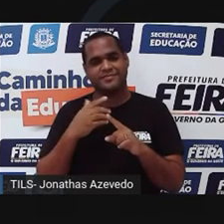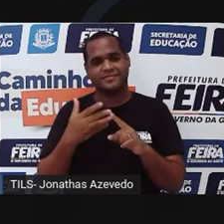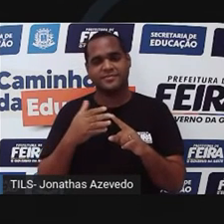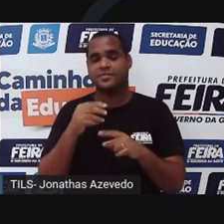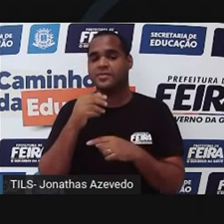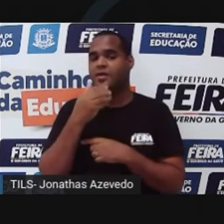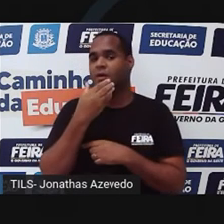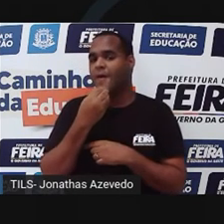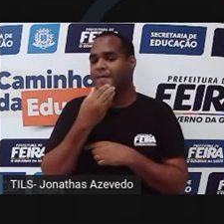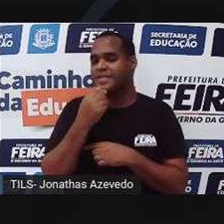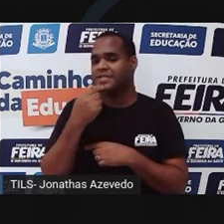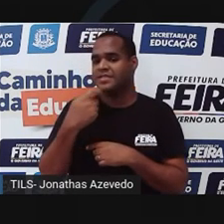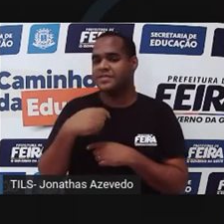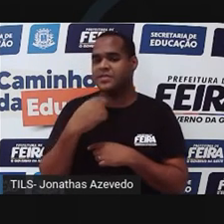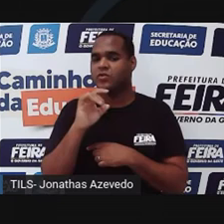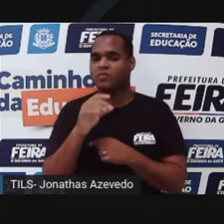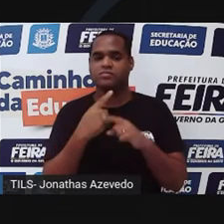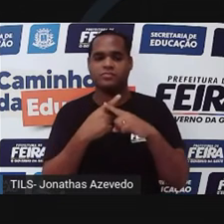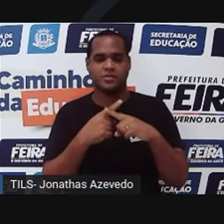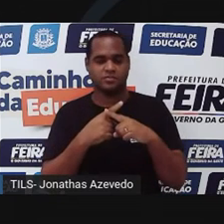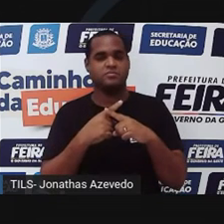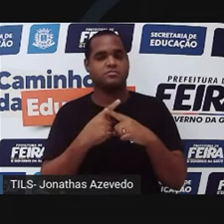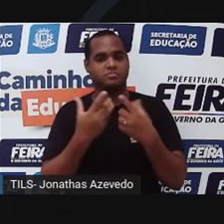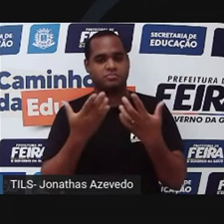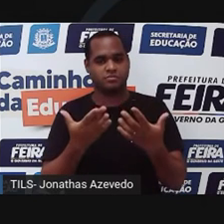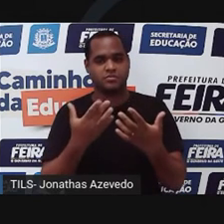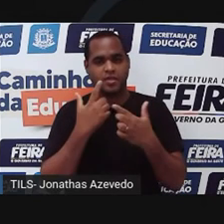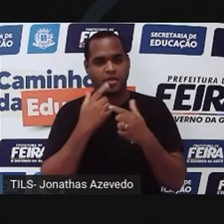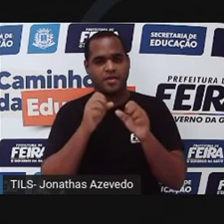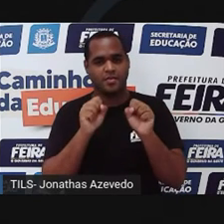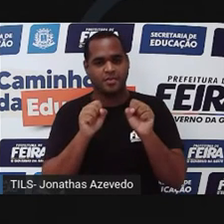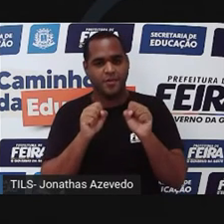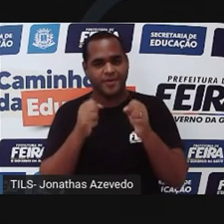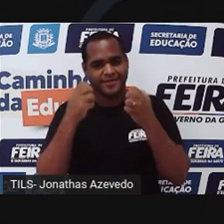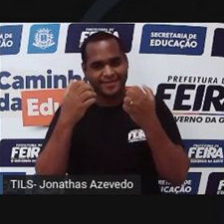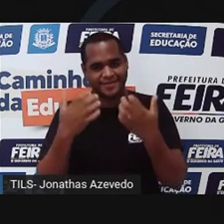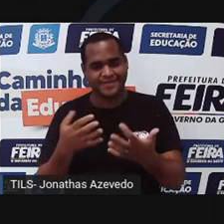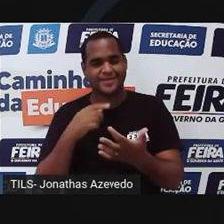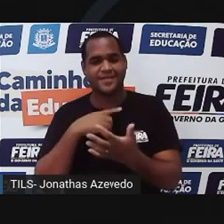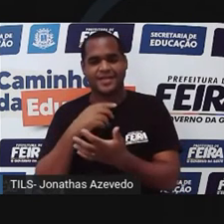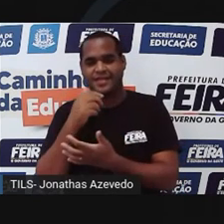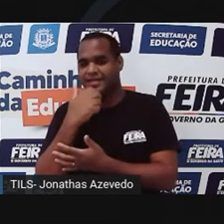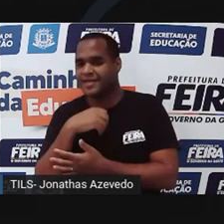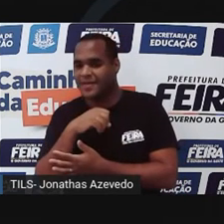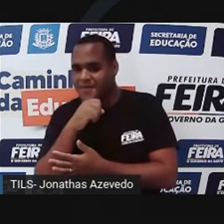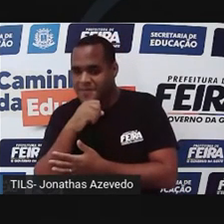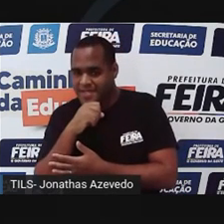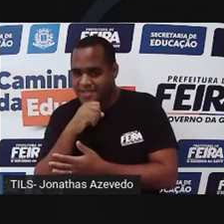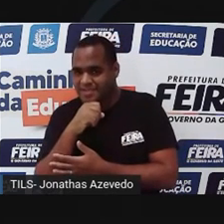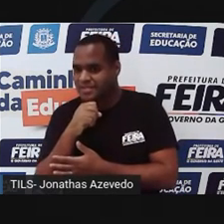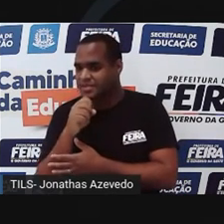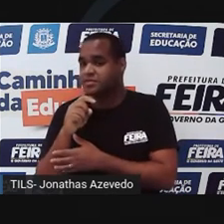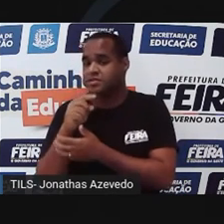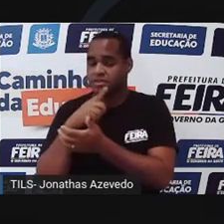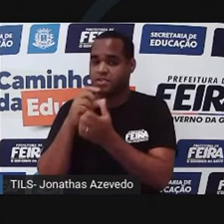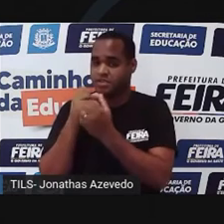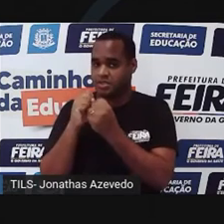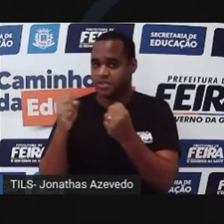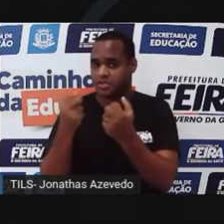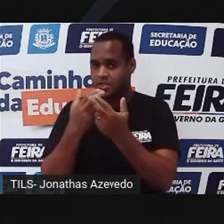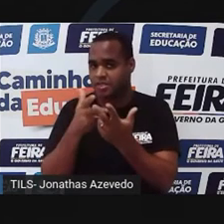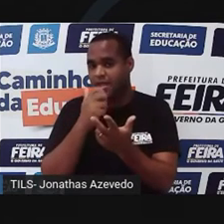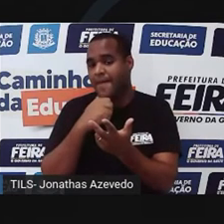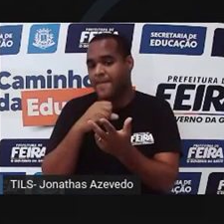Para o homem basta um X que pode, né? Vir da mãe. Na sua grande maioria das vezes vem